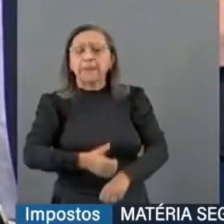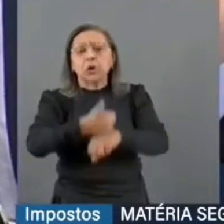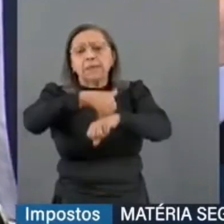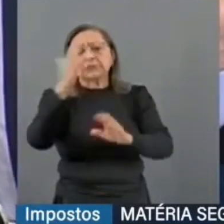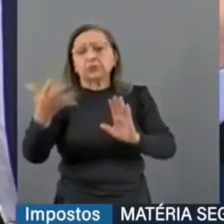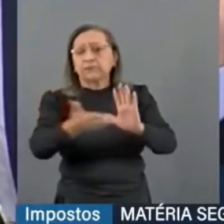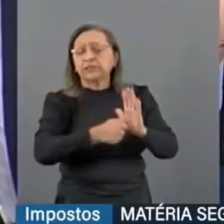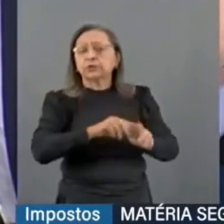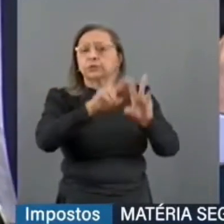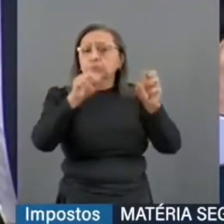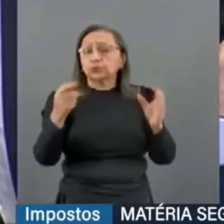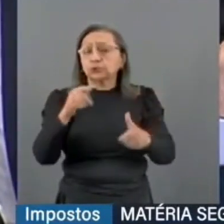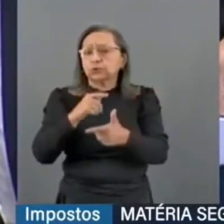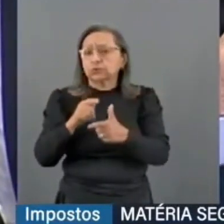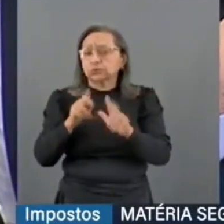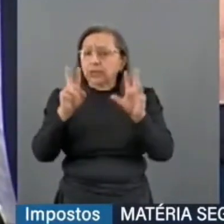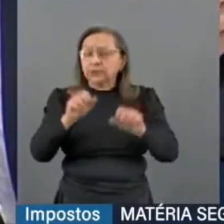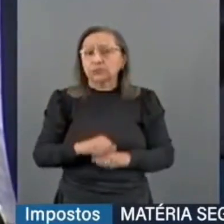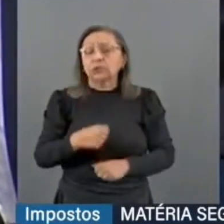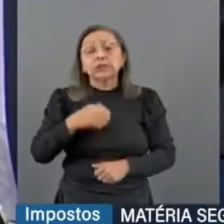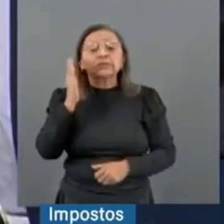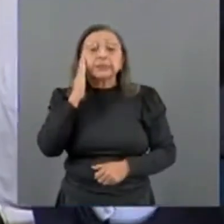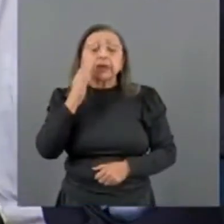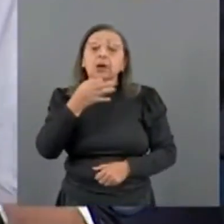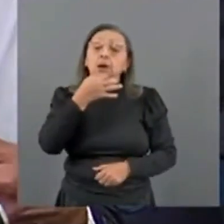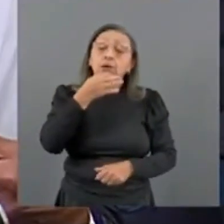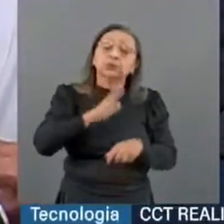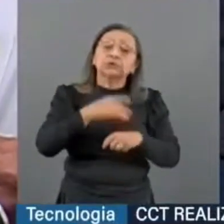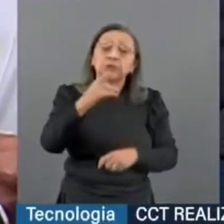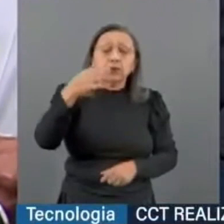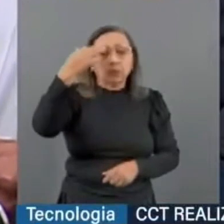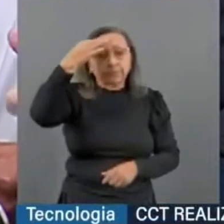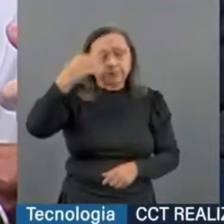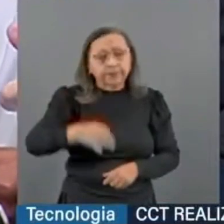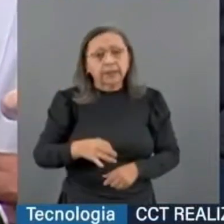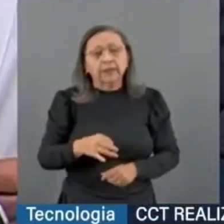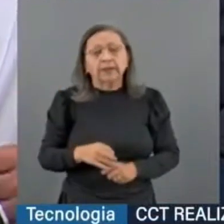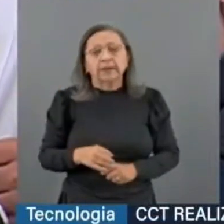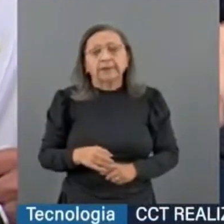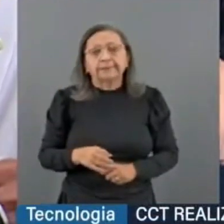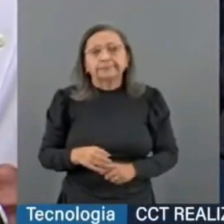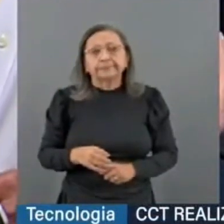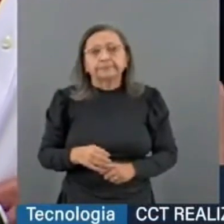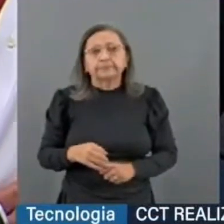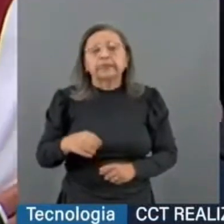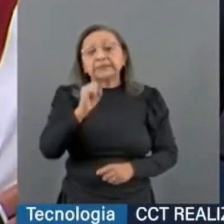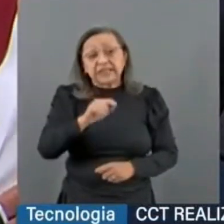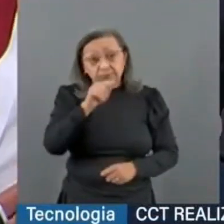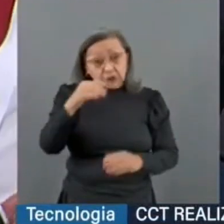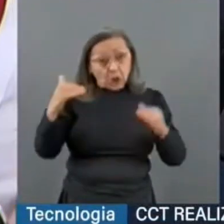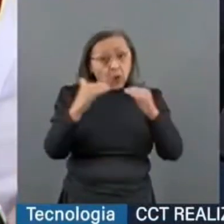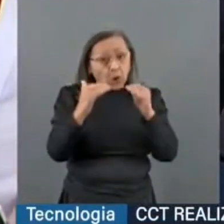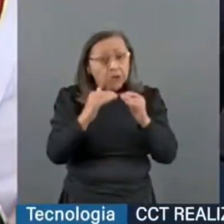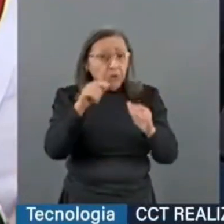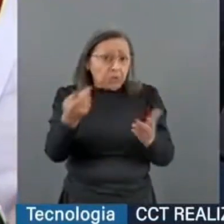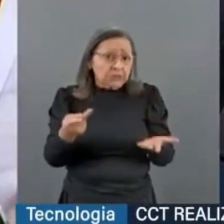sobre todos os casos. Então, eu gostaria de ouvir, se possível, o seu entendimento sobre esse tema, se V. Exª concorda com essa